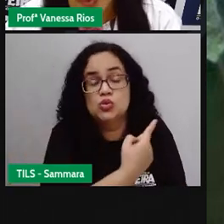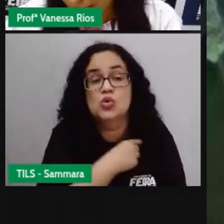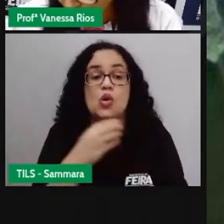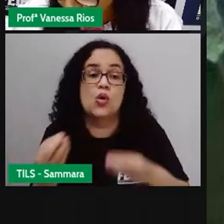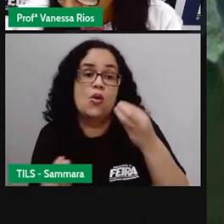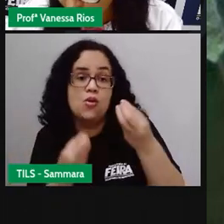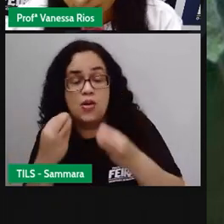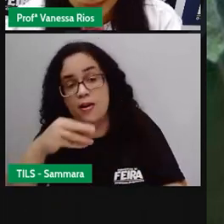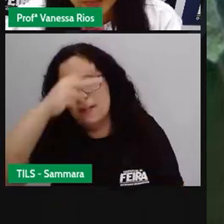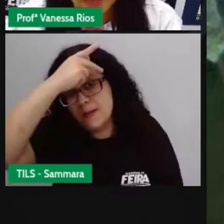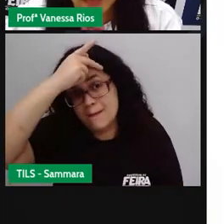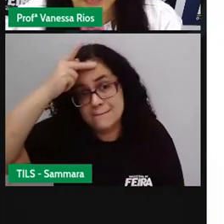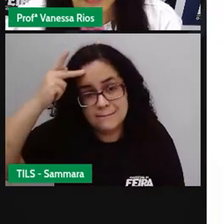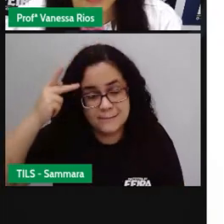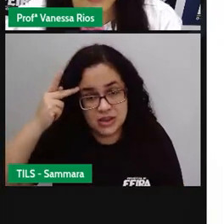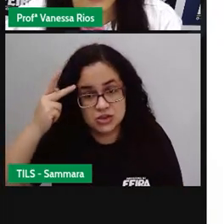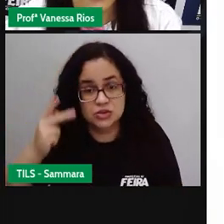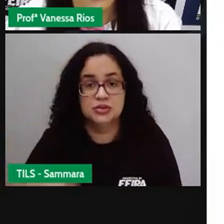pessoa.